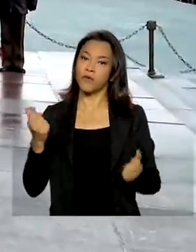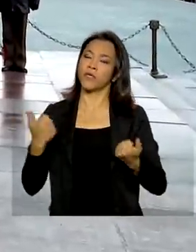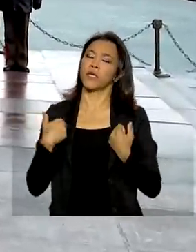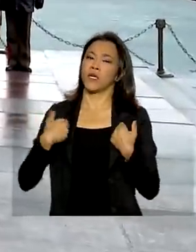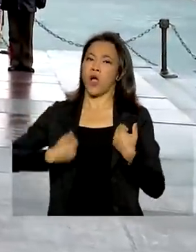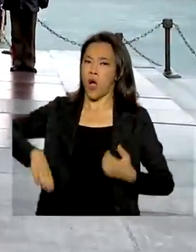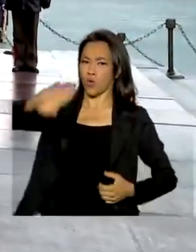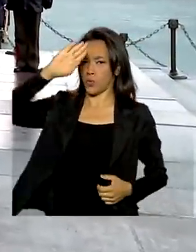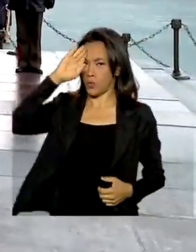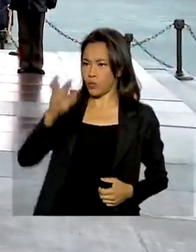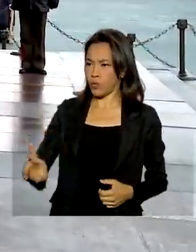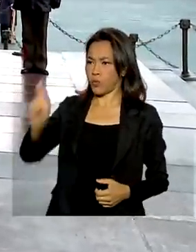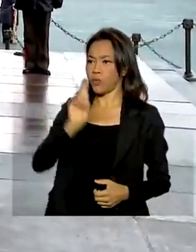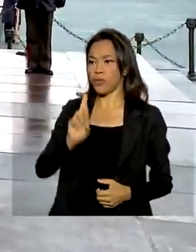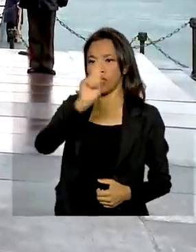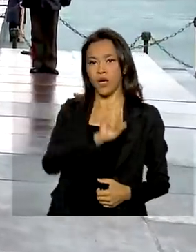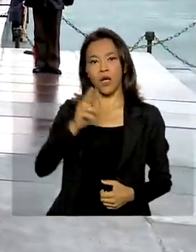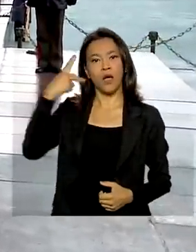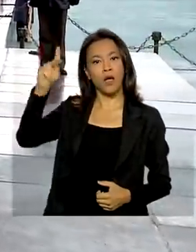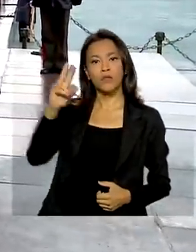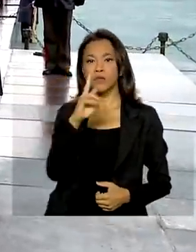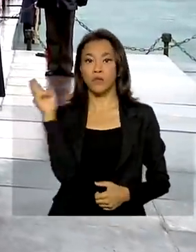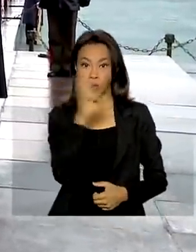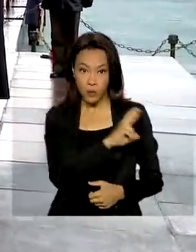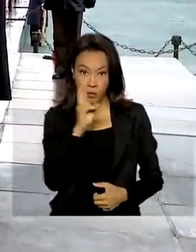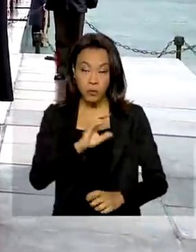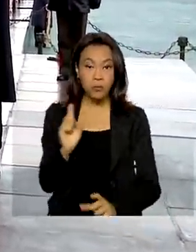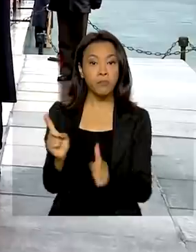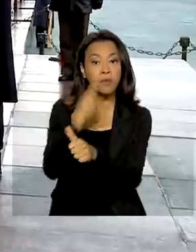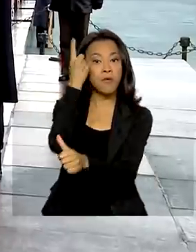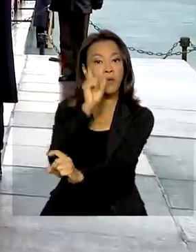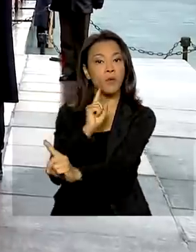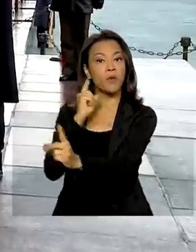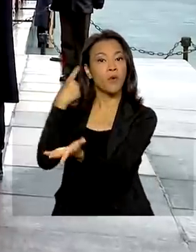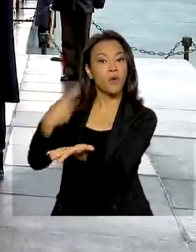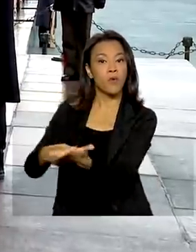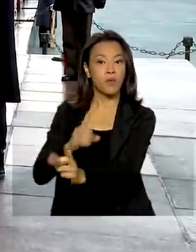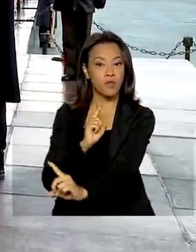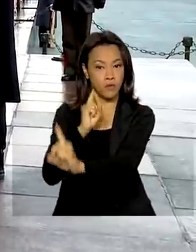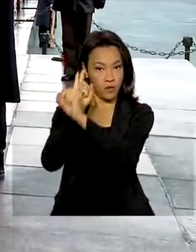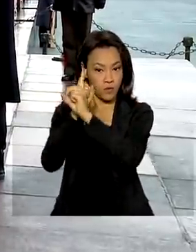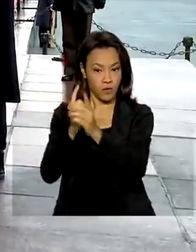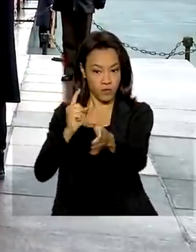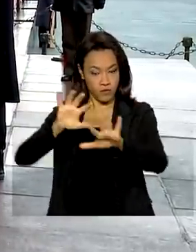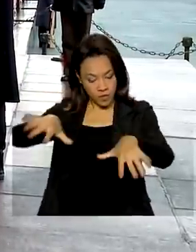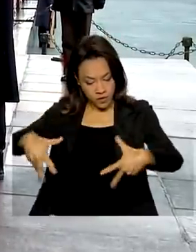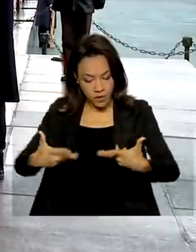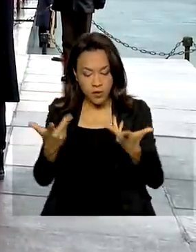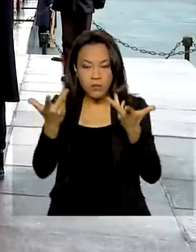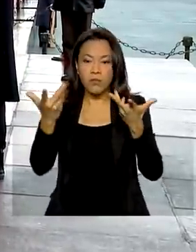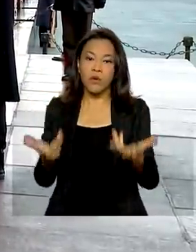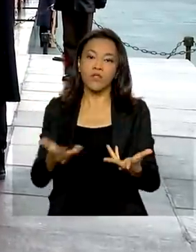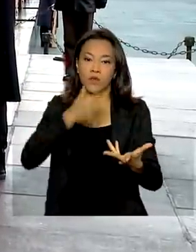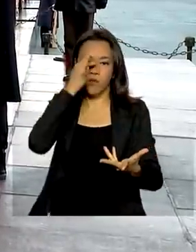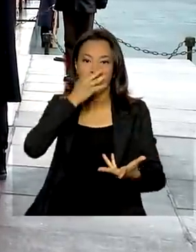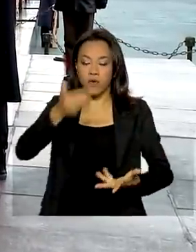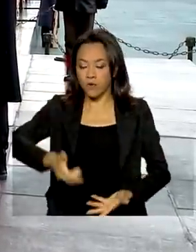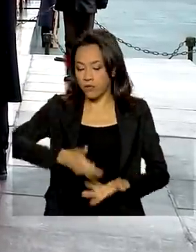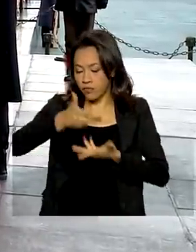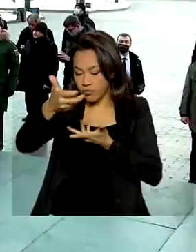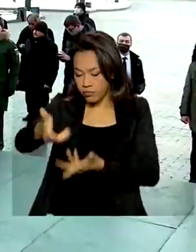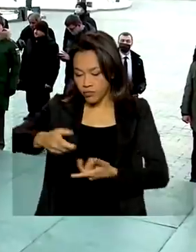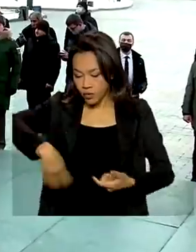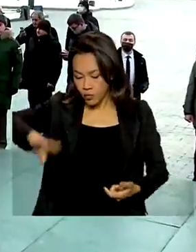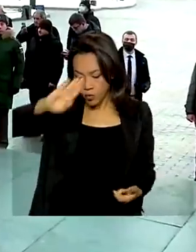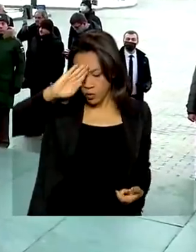russas. O presidente Jair Bolsonaro teve seu primeiro compromisso no país e participou da cerimônia de aposição floral no túmulo do